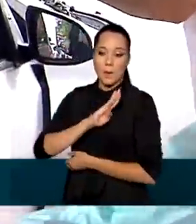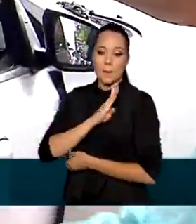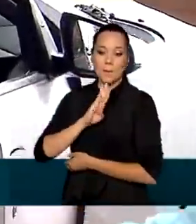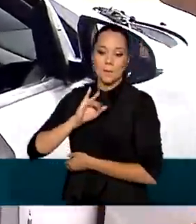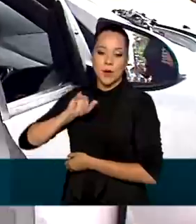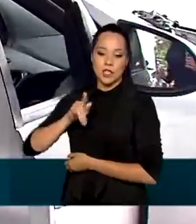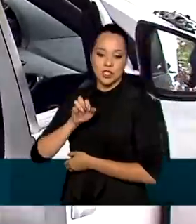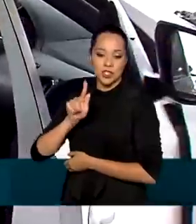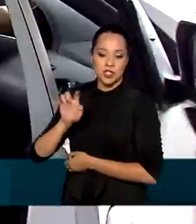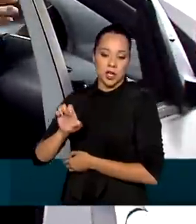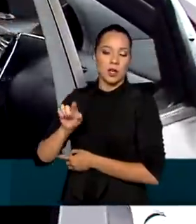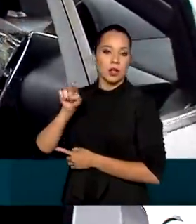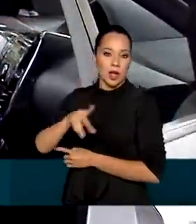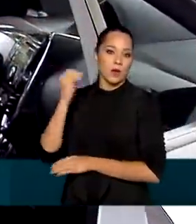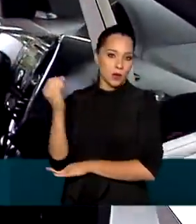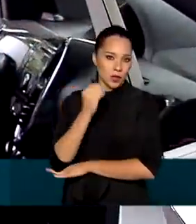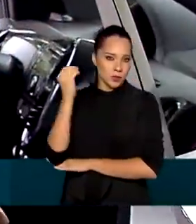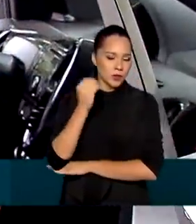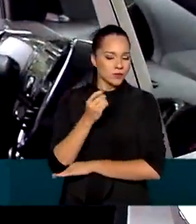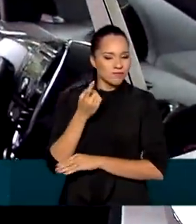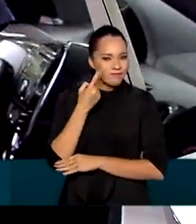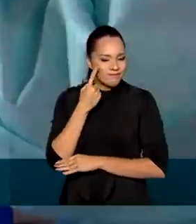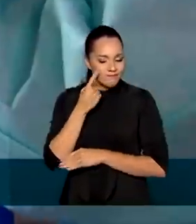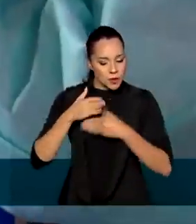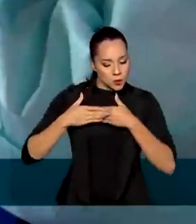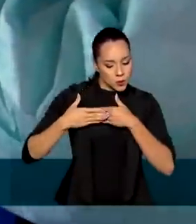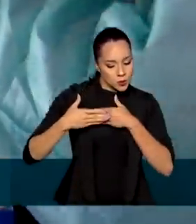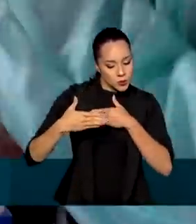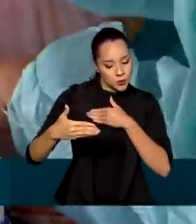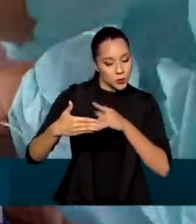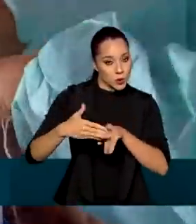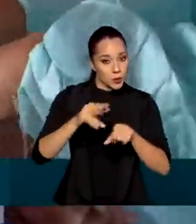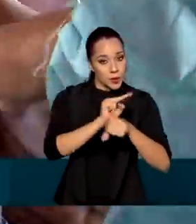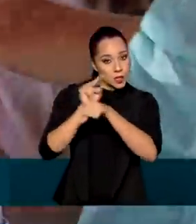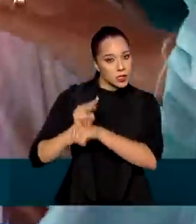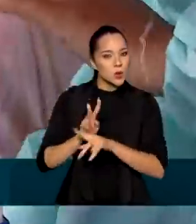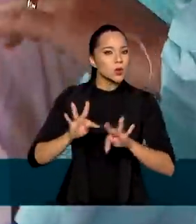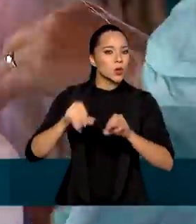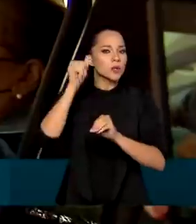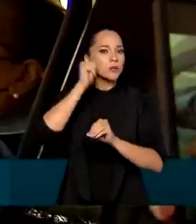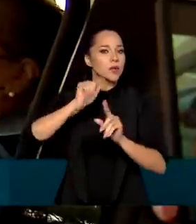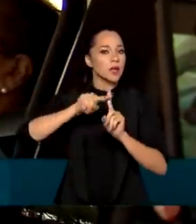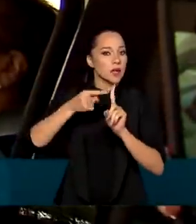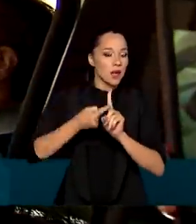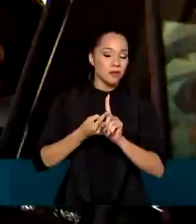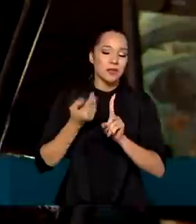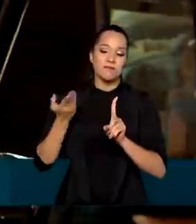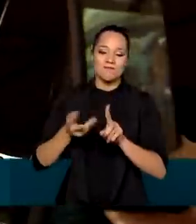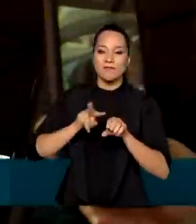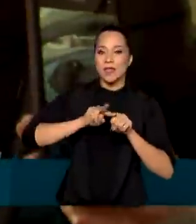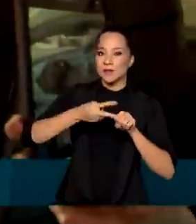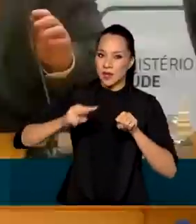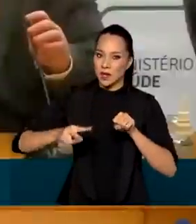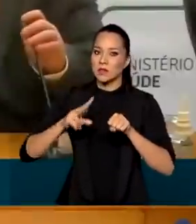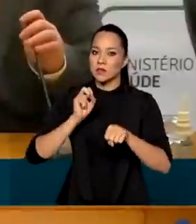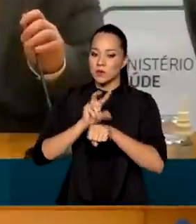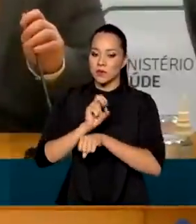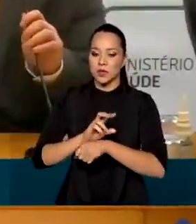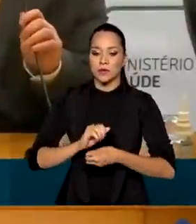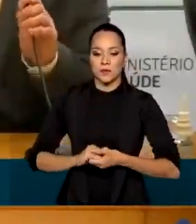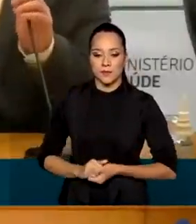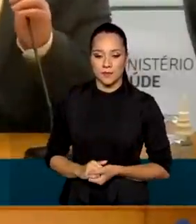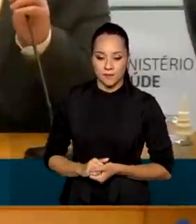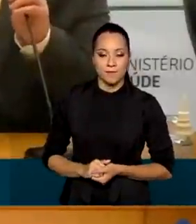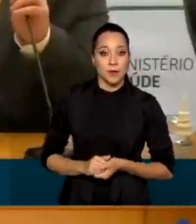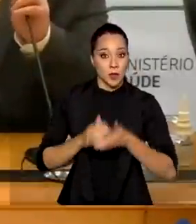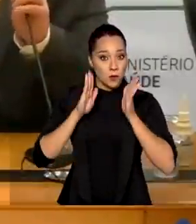Sul. E a pasta estuda agora estender a imunização a todas as gestantes por causa das variantes do vírus. Há um foco